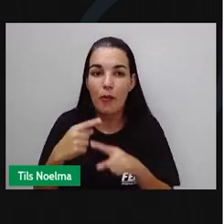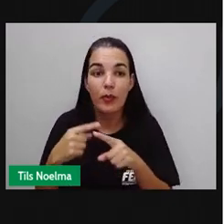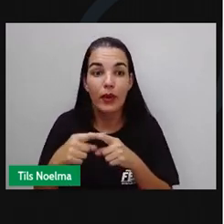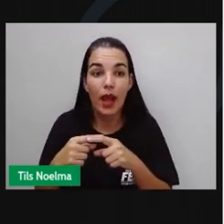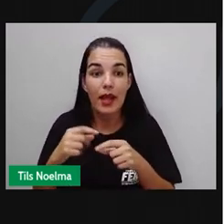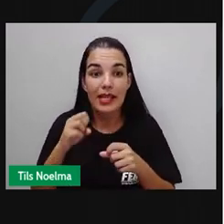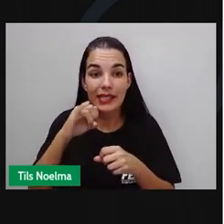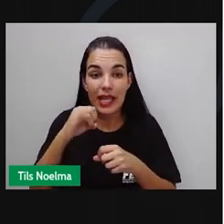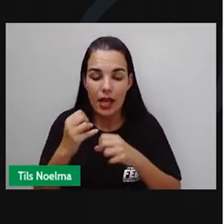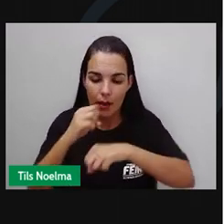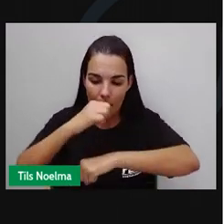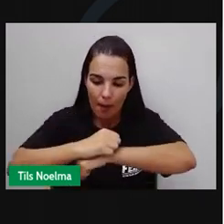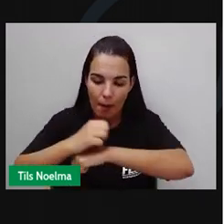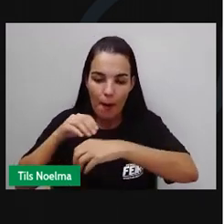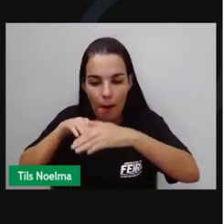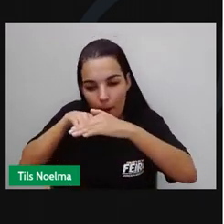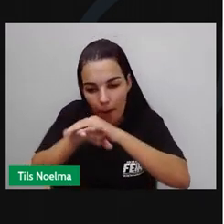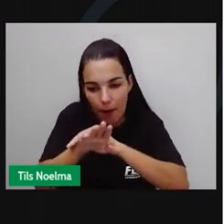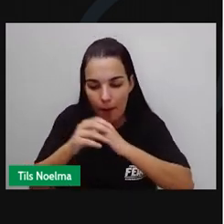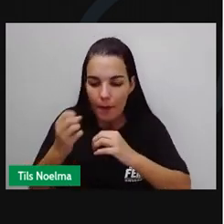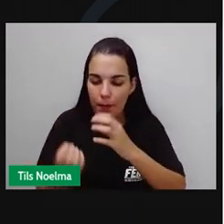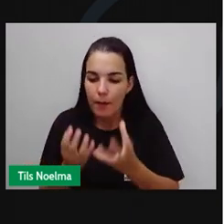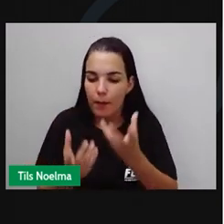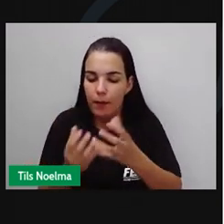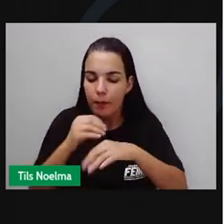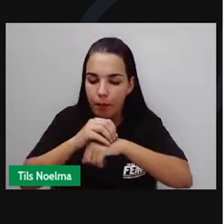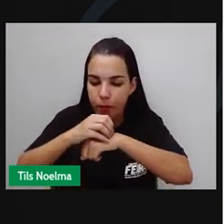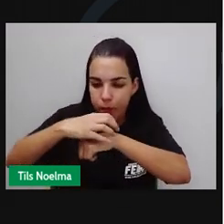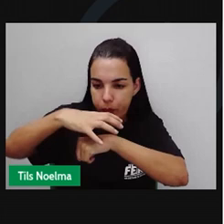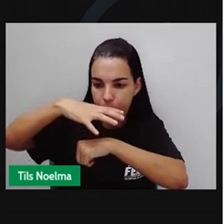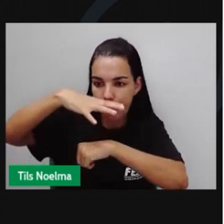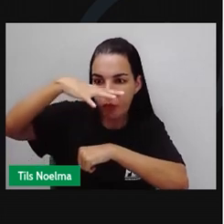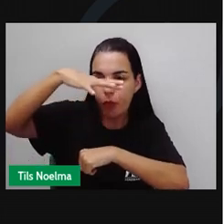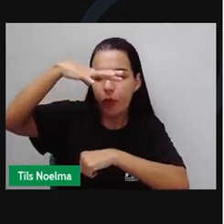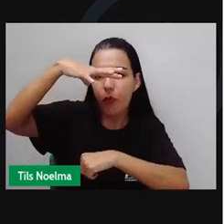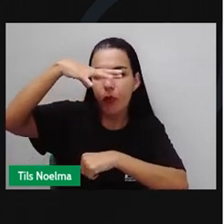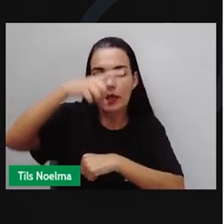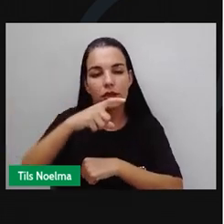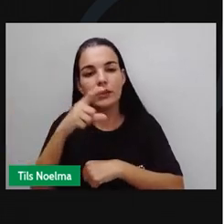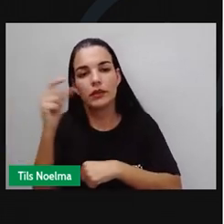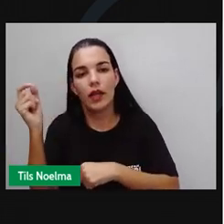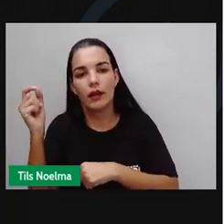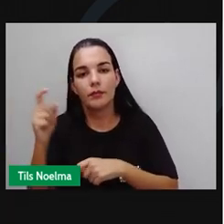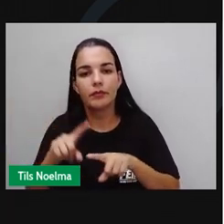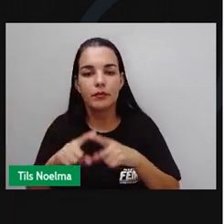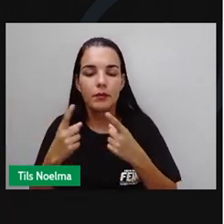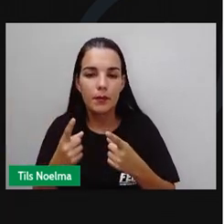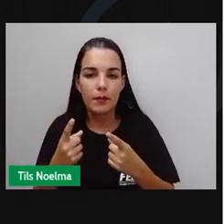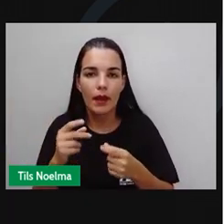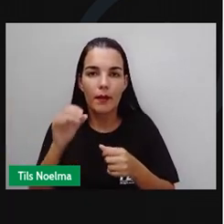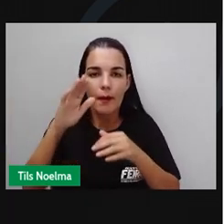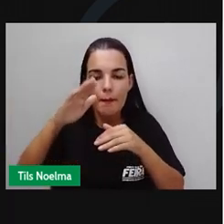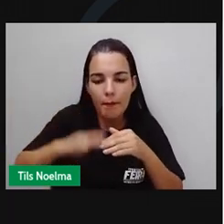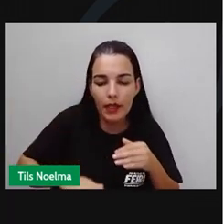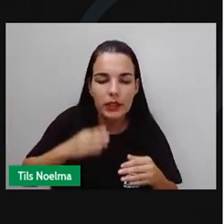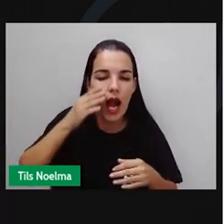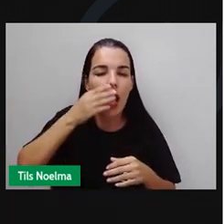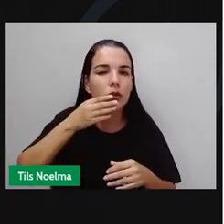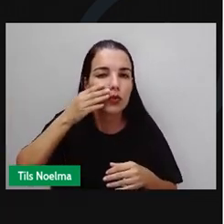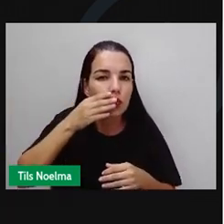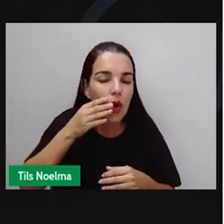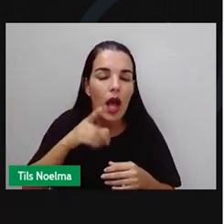enquanto o pão assa. Na forma aeróbica, ou dependente de oxigênio, o fermento consome parte do açúcar e produz gás